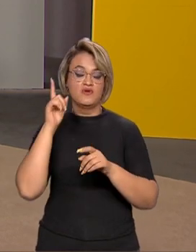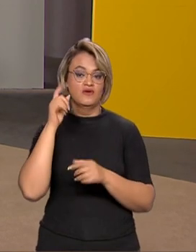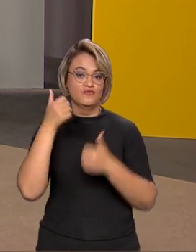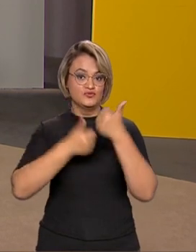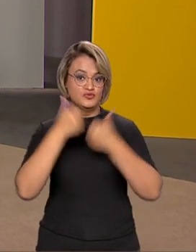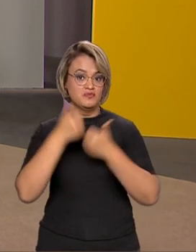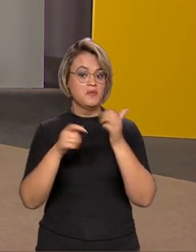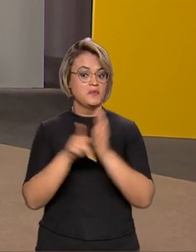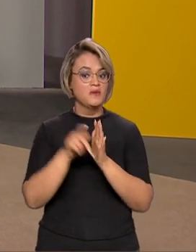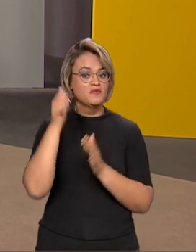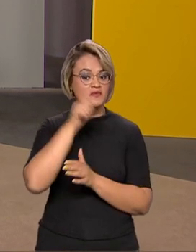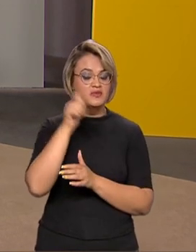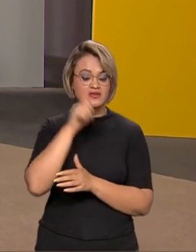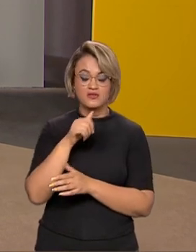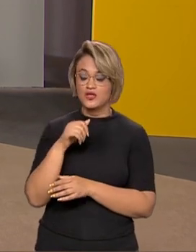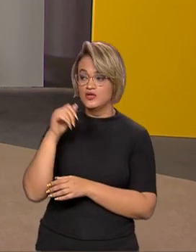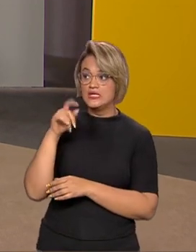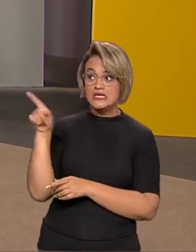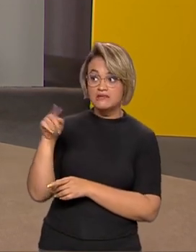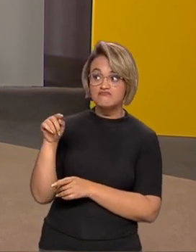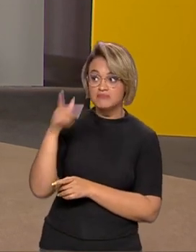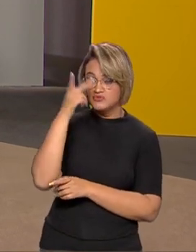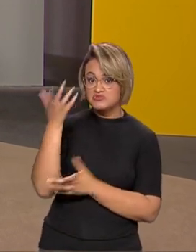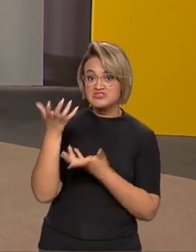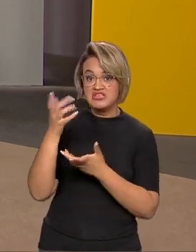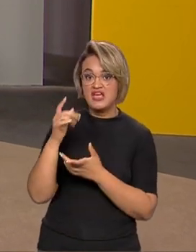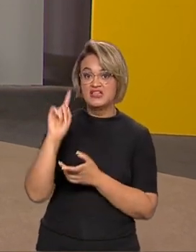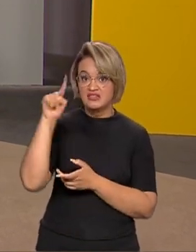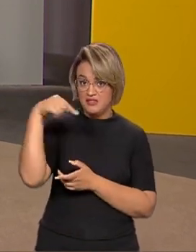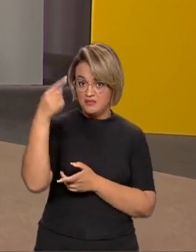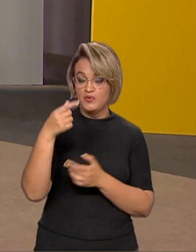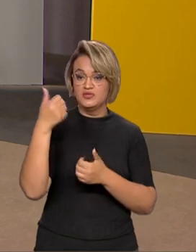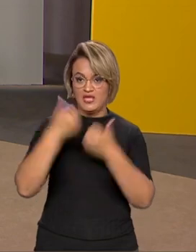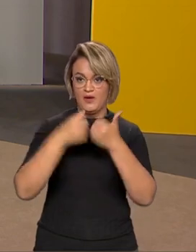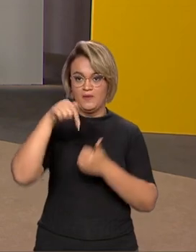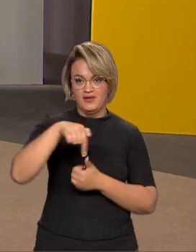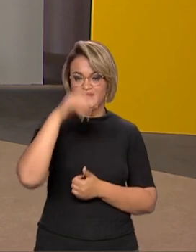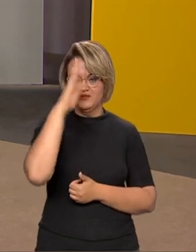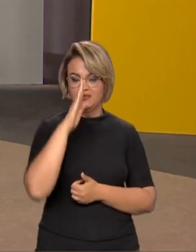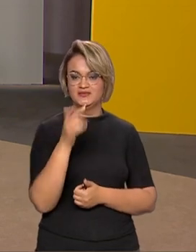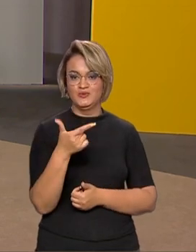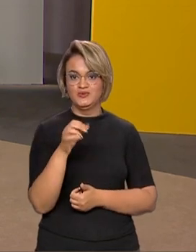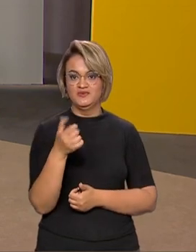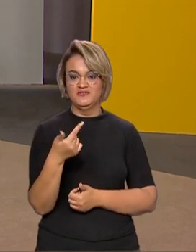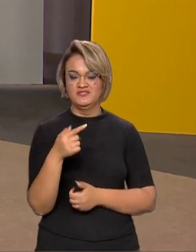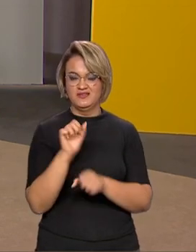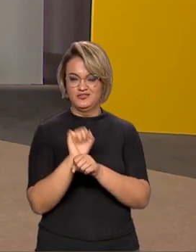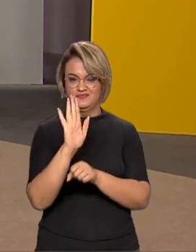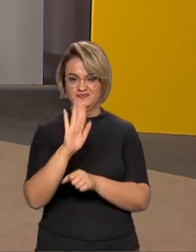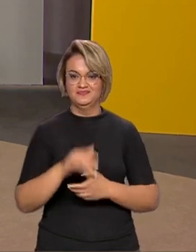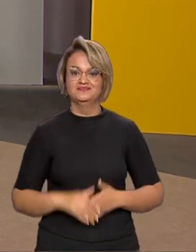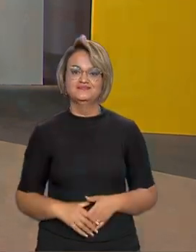e os apoios que o Brasil está recebendo para sediar o próximo evento em 2027. É daqui a pouquinho.